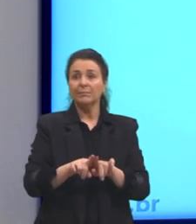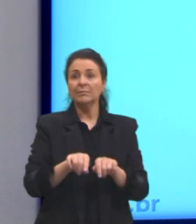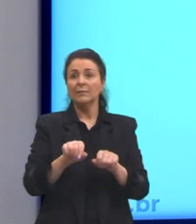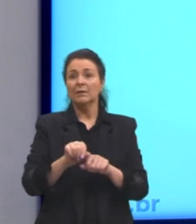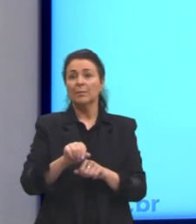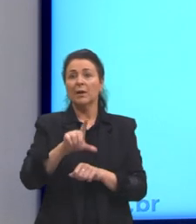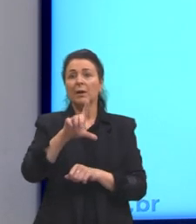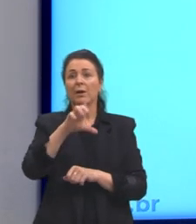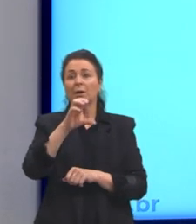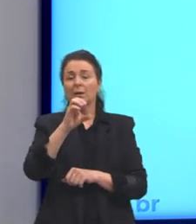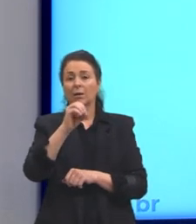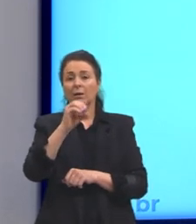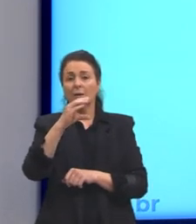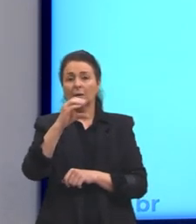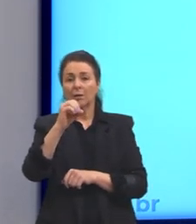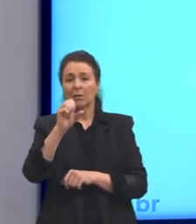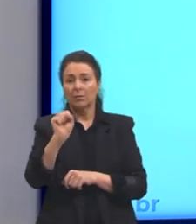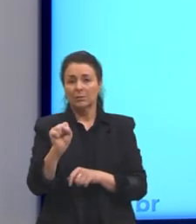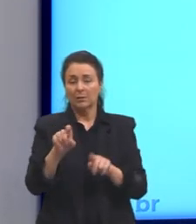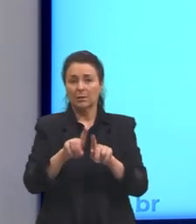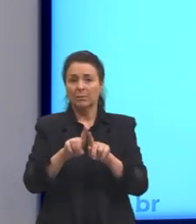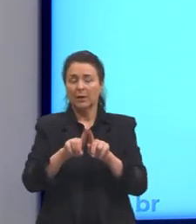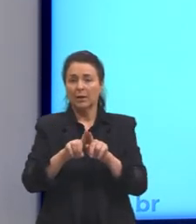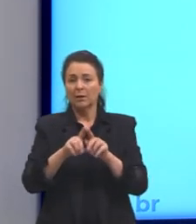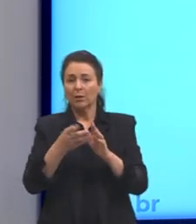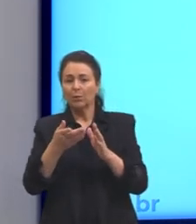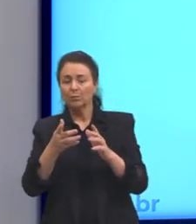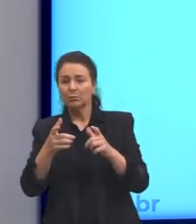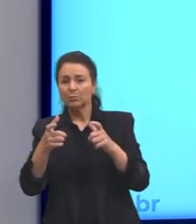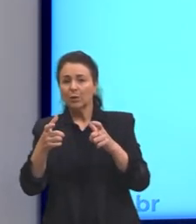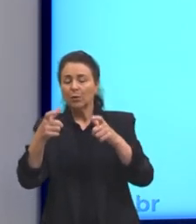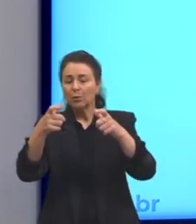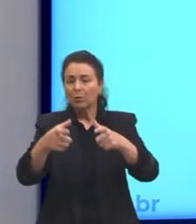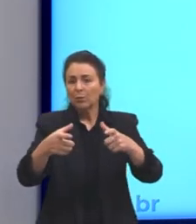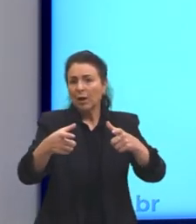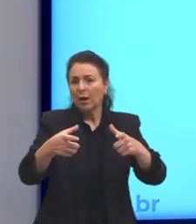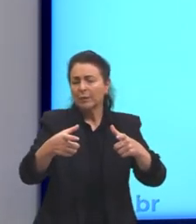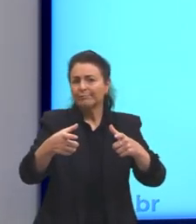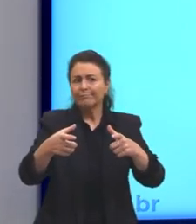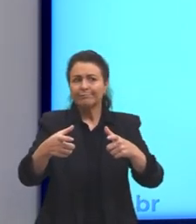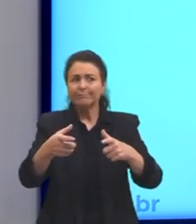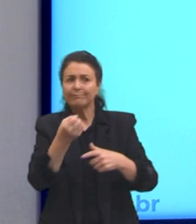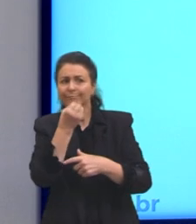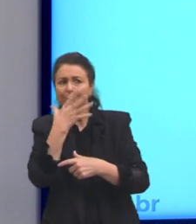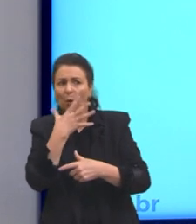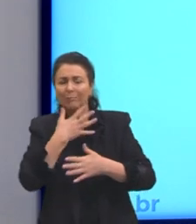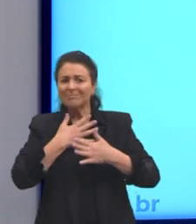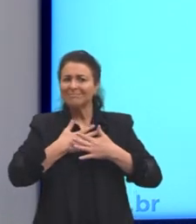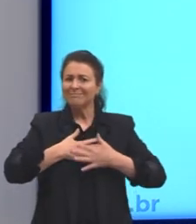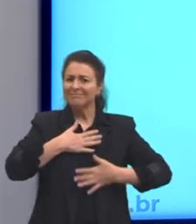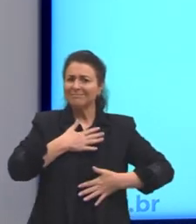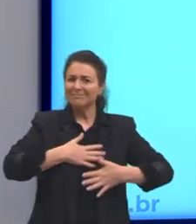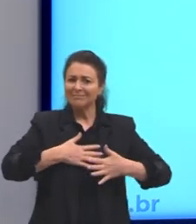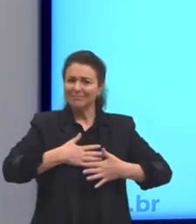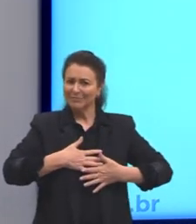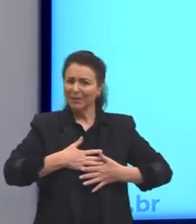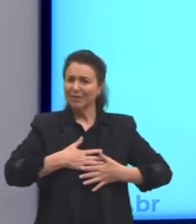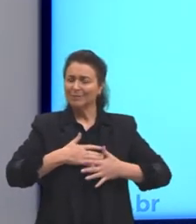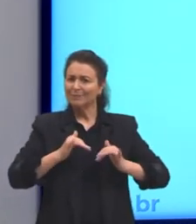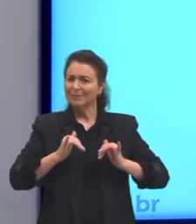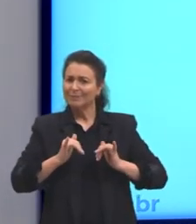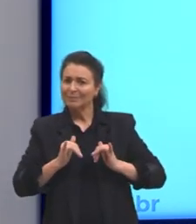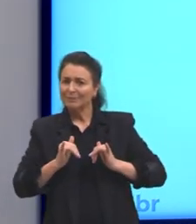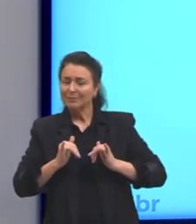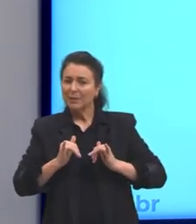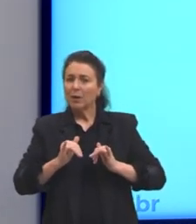Locos amoenos, refúgio ameno, agradável. Então, um local agradável de estar. E o que é mais